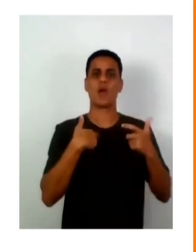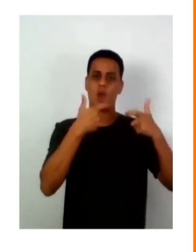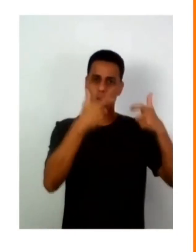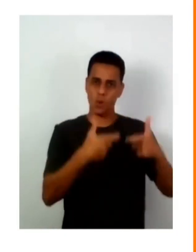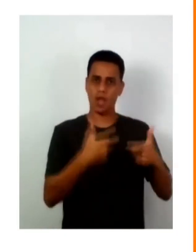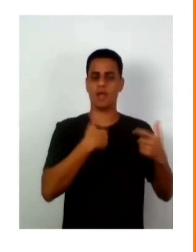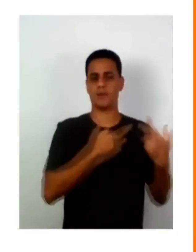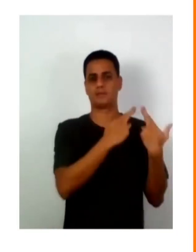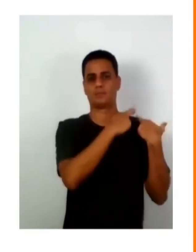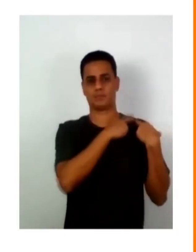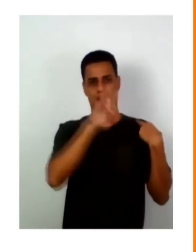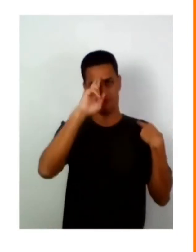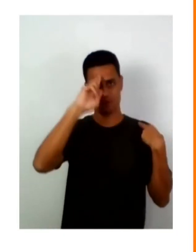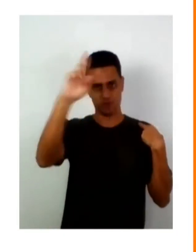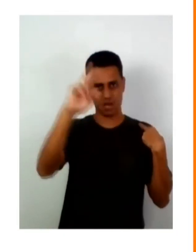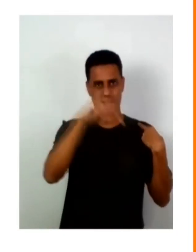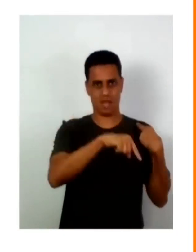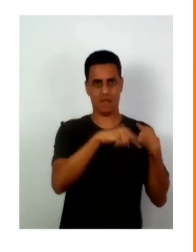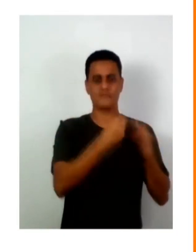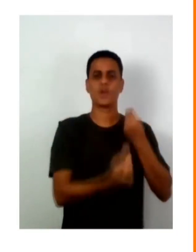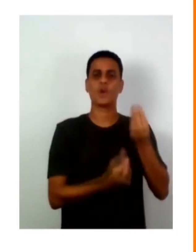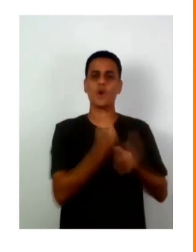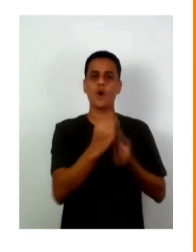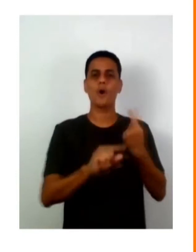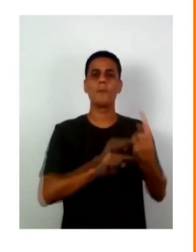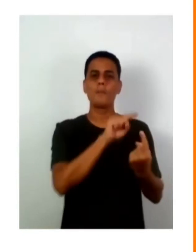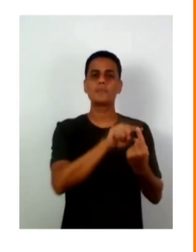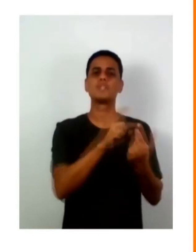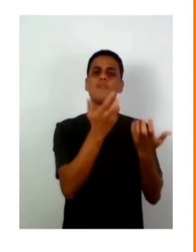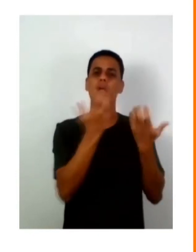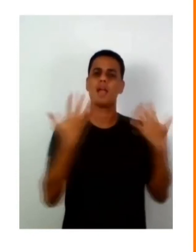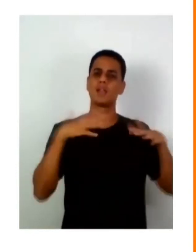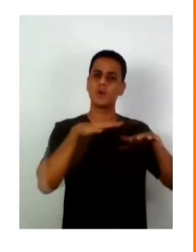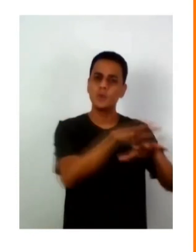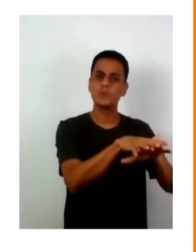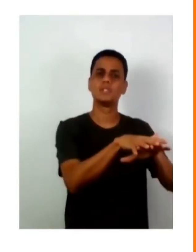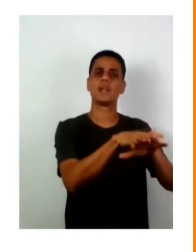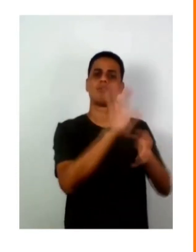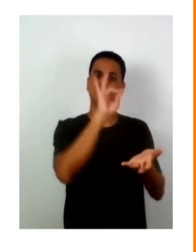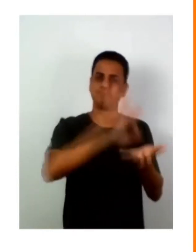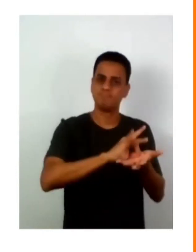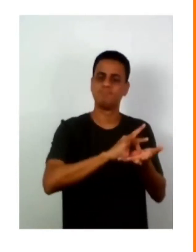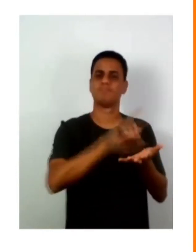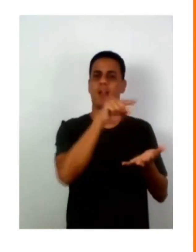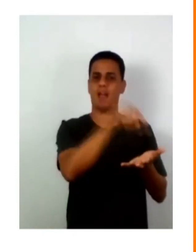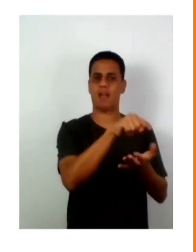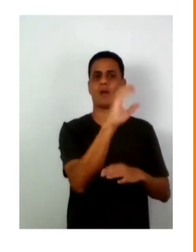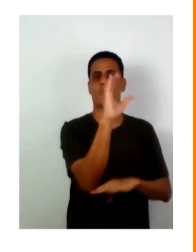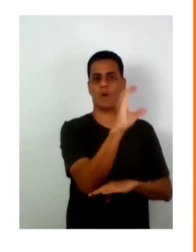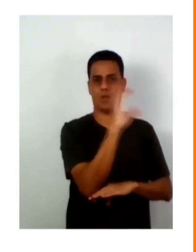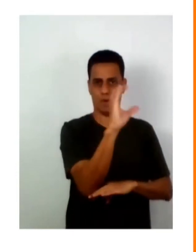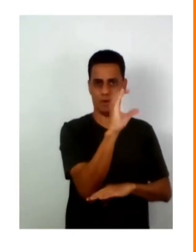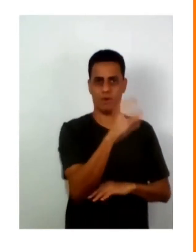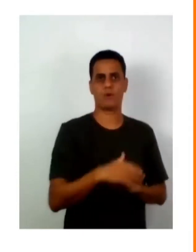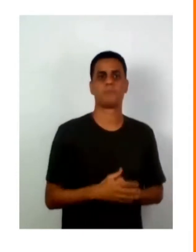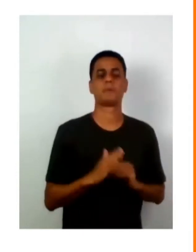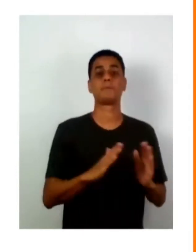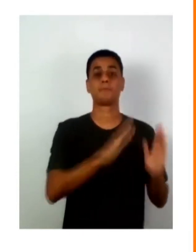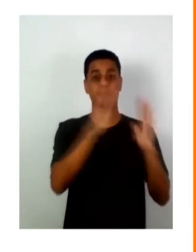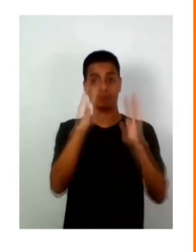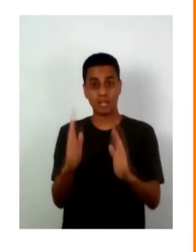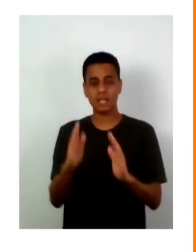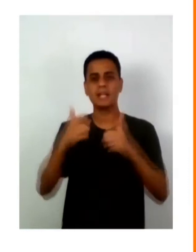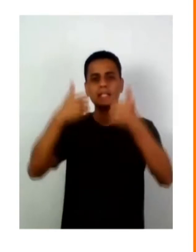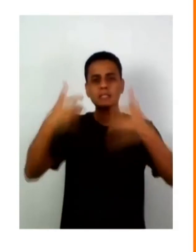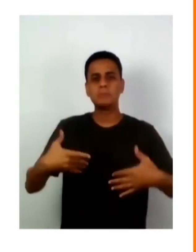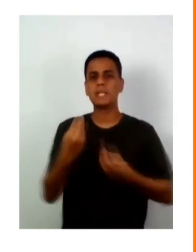organização que eu dirijo, e toda a aposta na liderança para a inclusão efetiva na